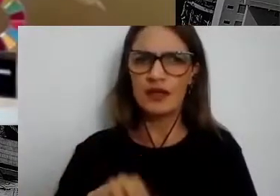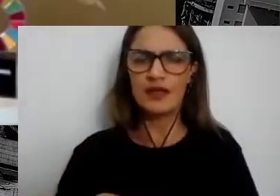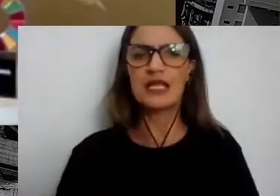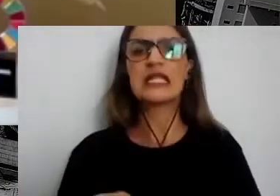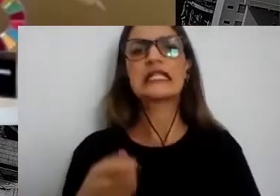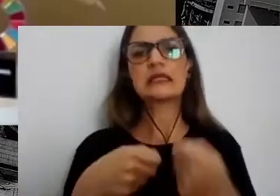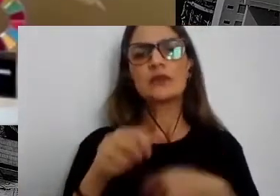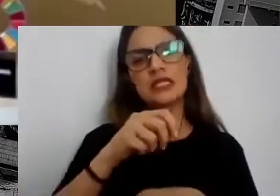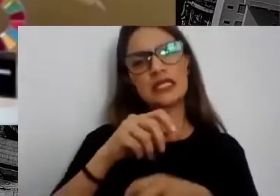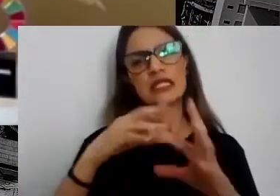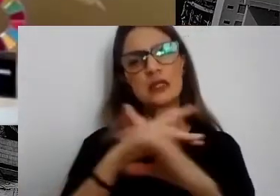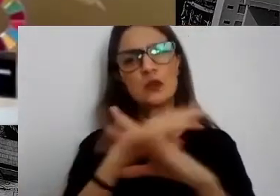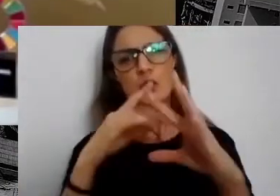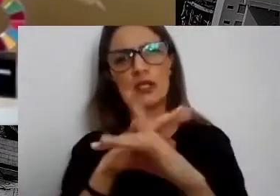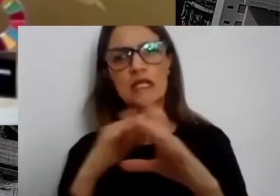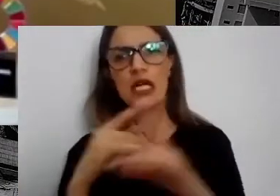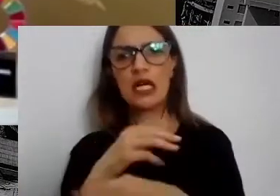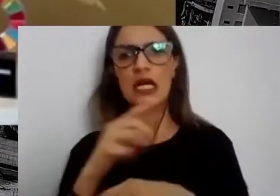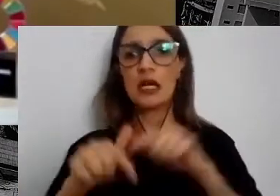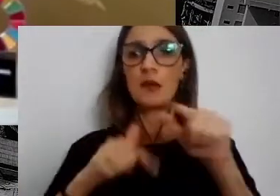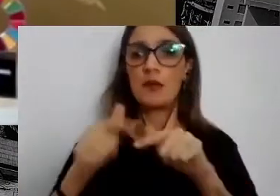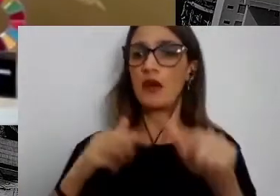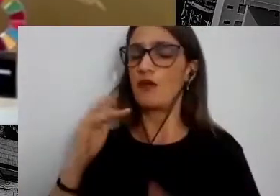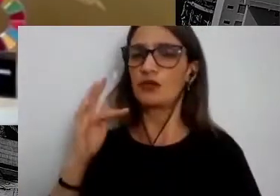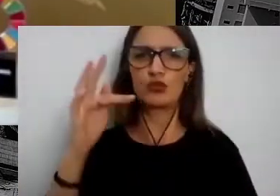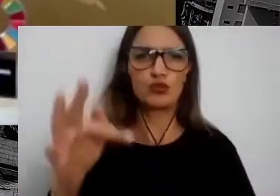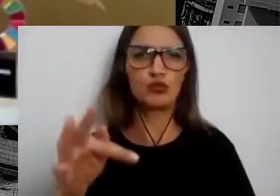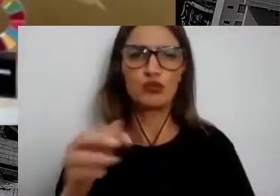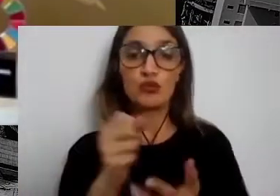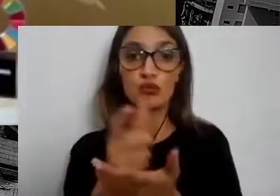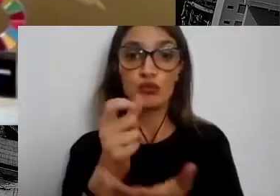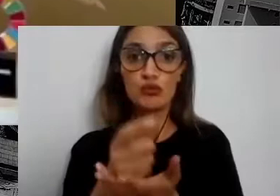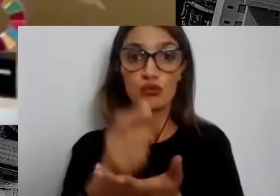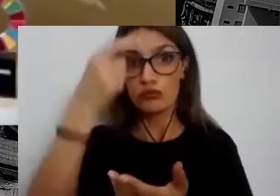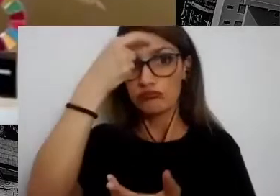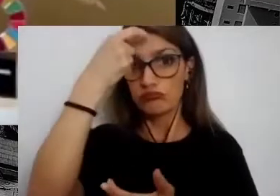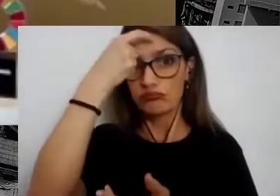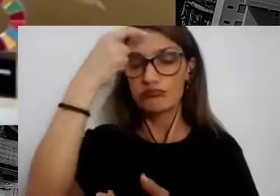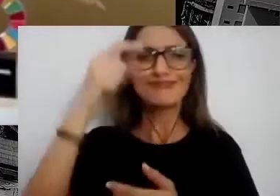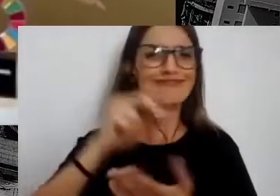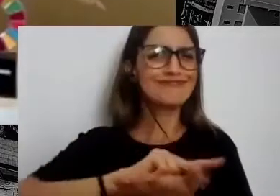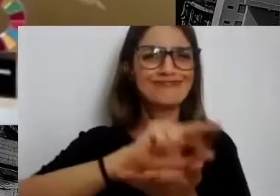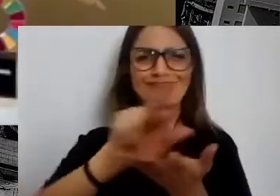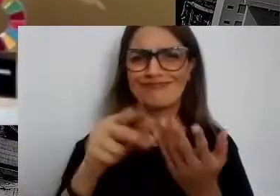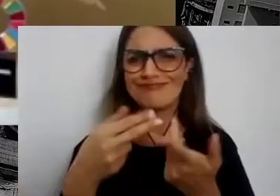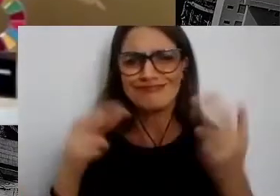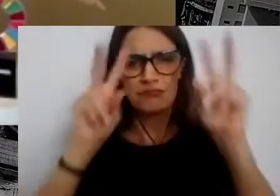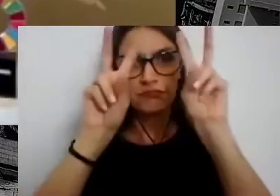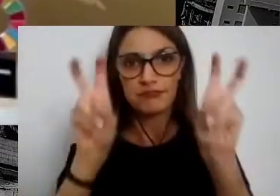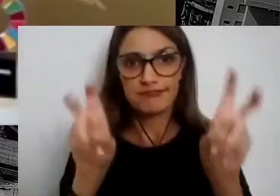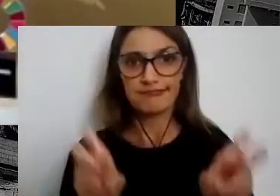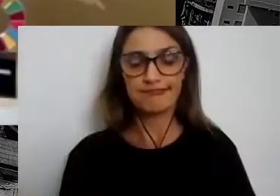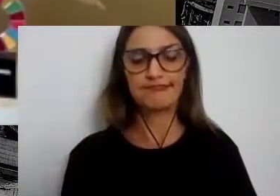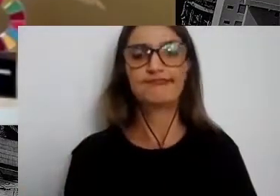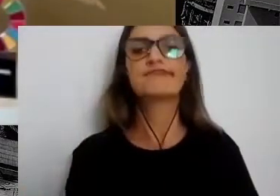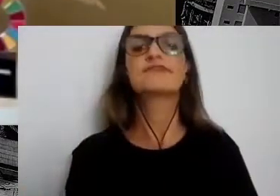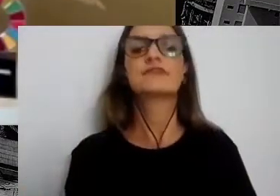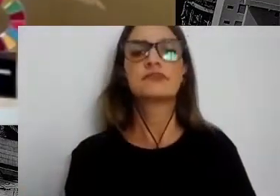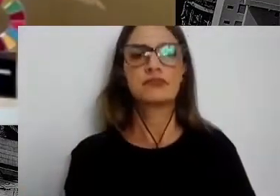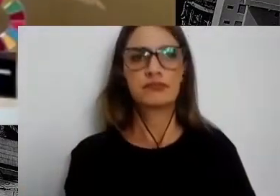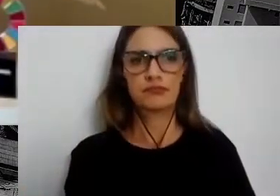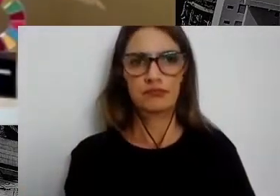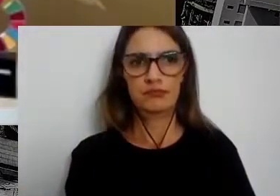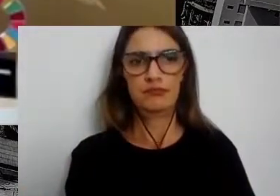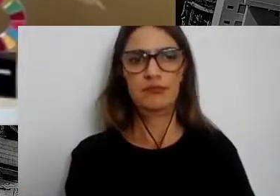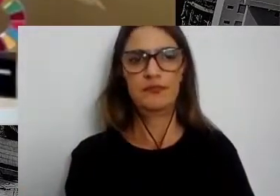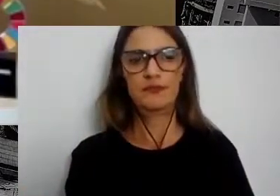futuro do trabalho, consumo consciente, é muita coisa. Você não pode ficar de fora, está tudo lá no YouTube, aqui